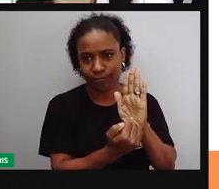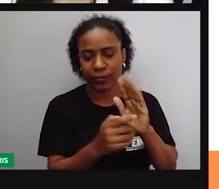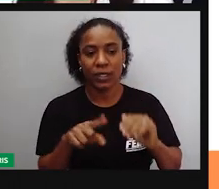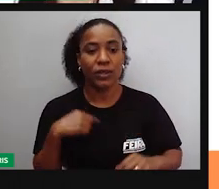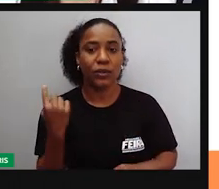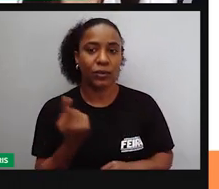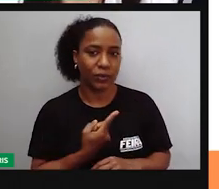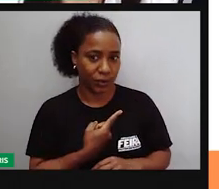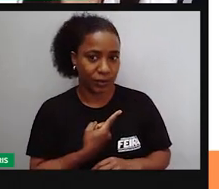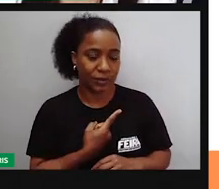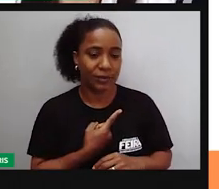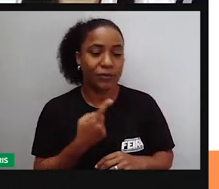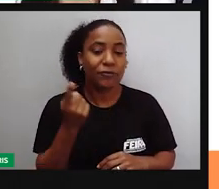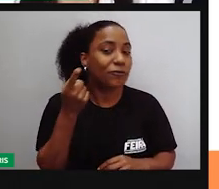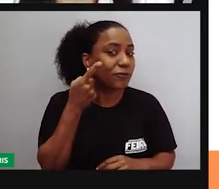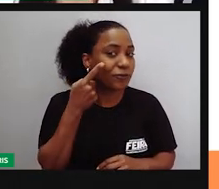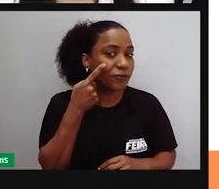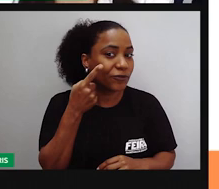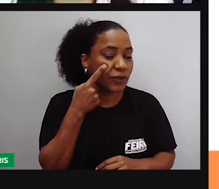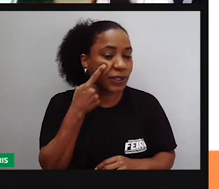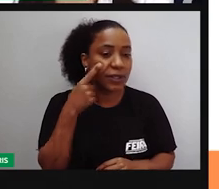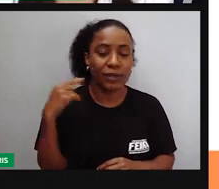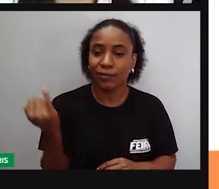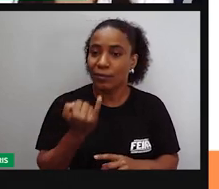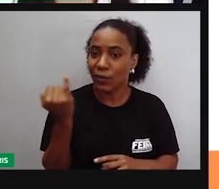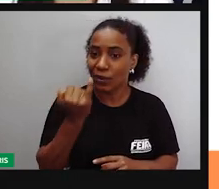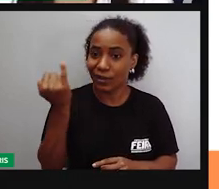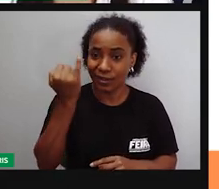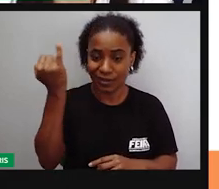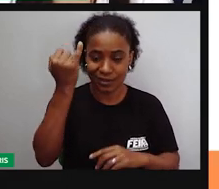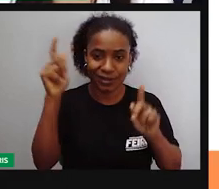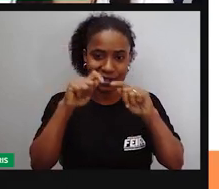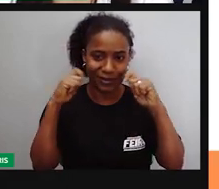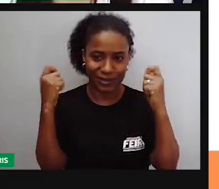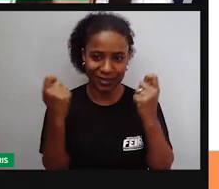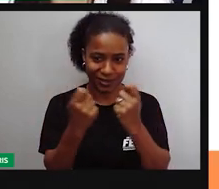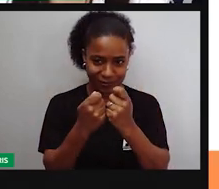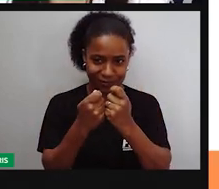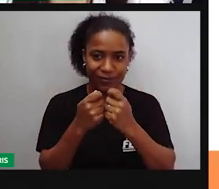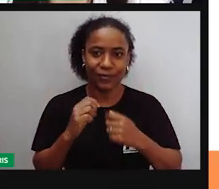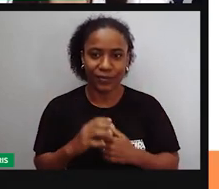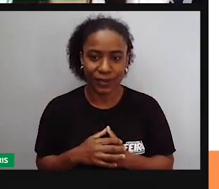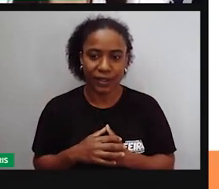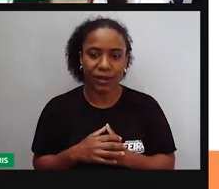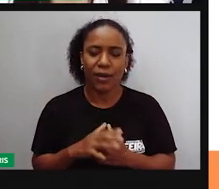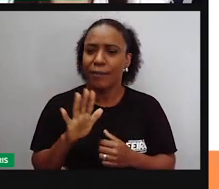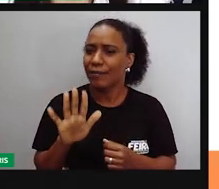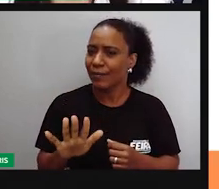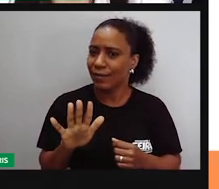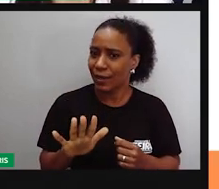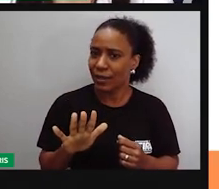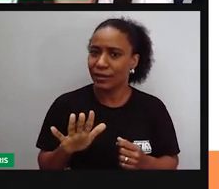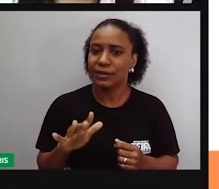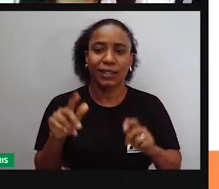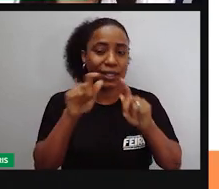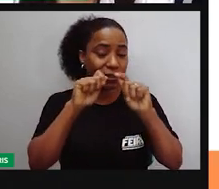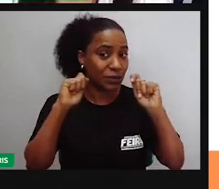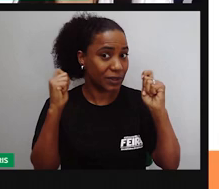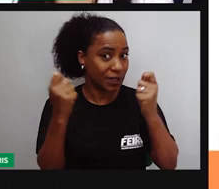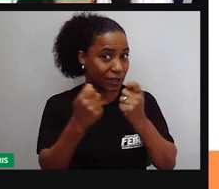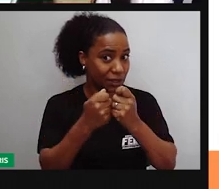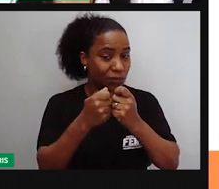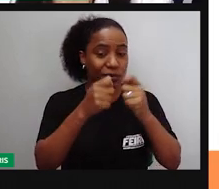o poder também, né? A existência dessas associações. Mas quando a gente está falando de associações de